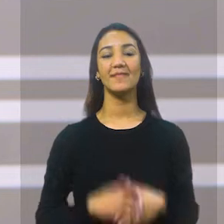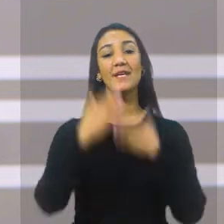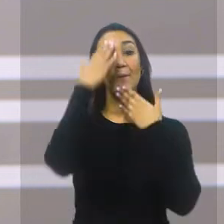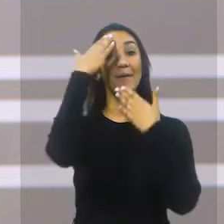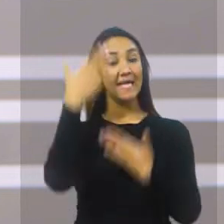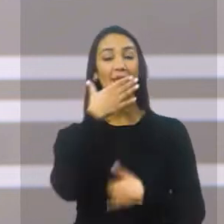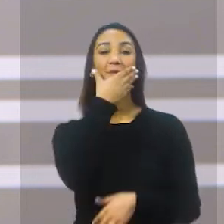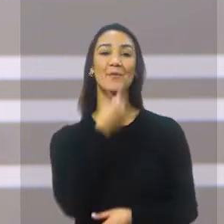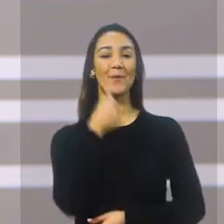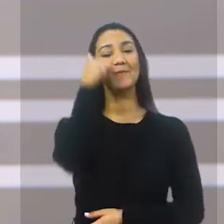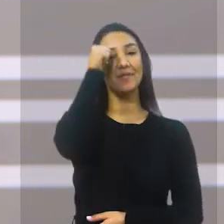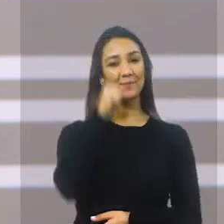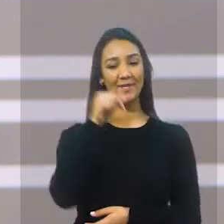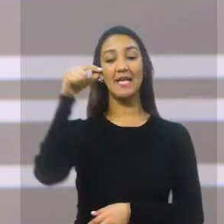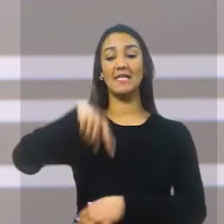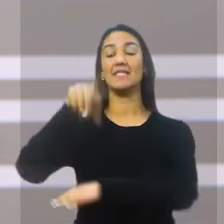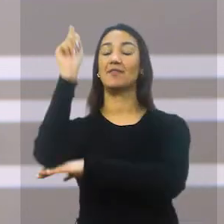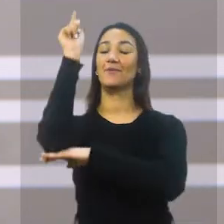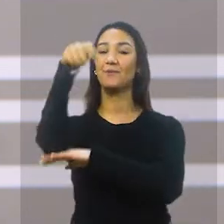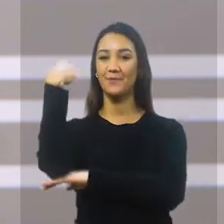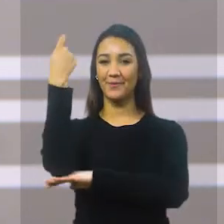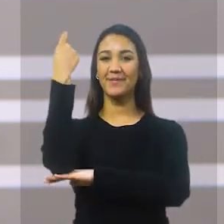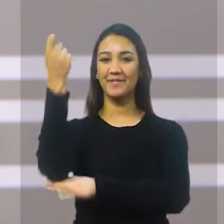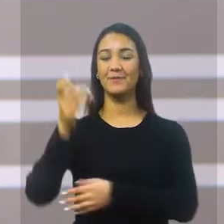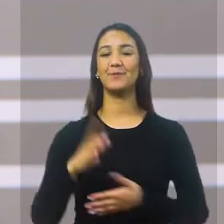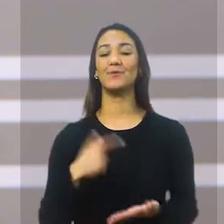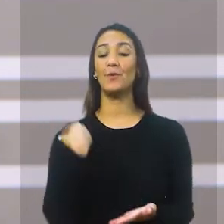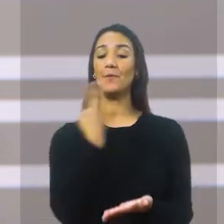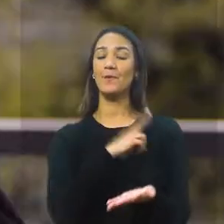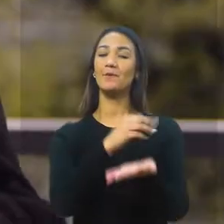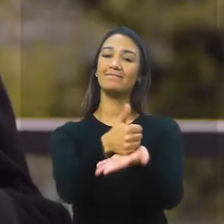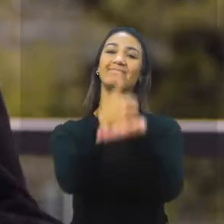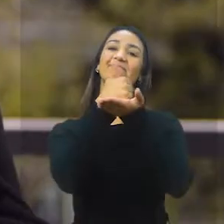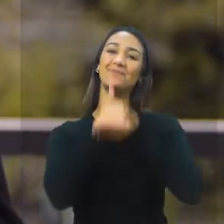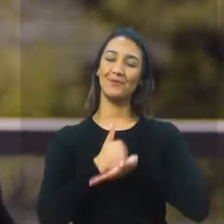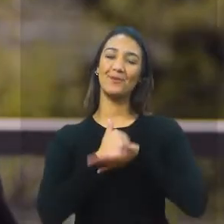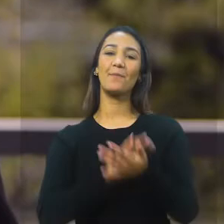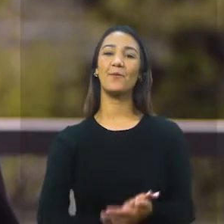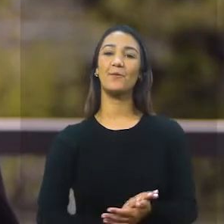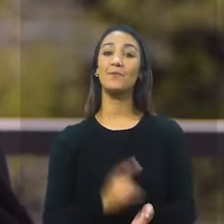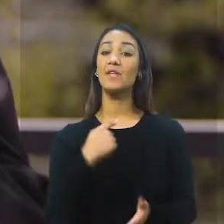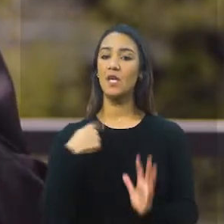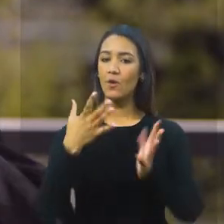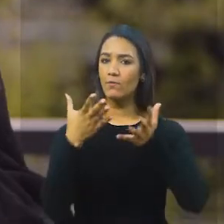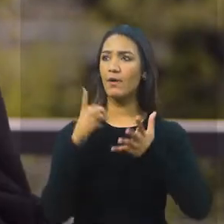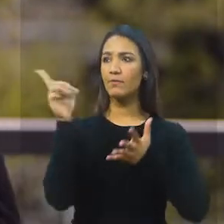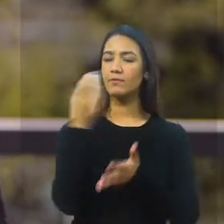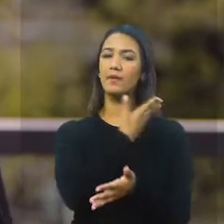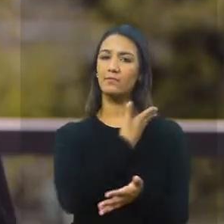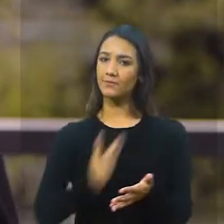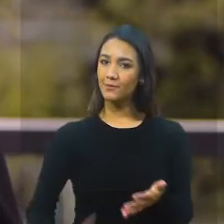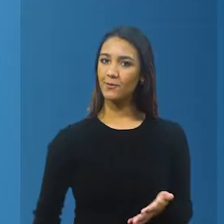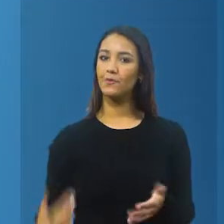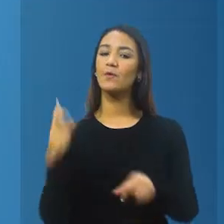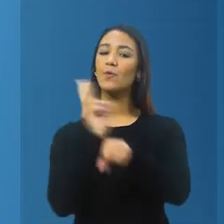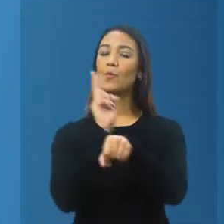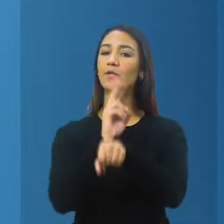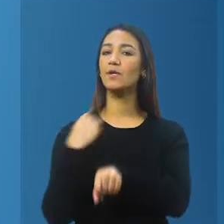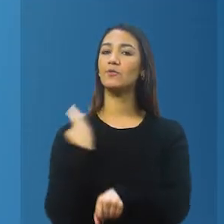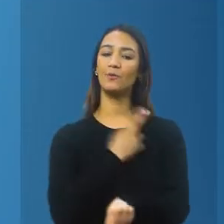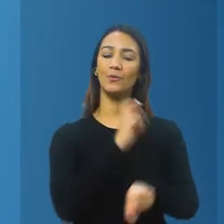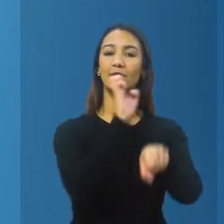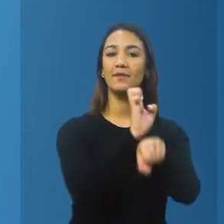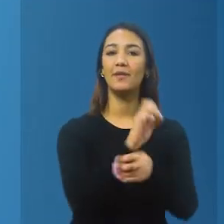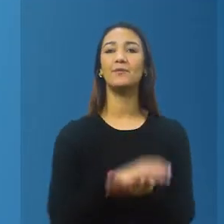Obrigado gaúchas e gaúchos pelo apoio que estamos recebendo. Heise para governador, vamos cuidar da nossa saúde. Aí